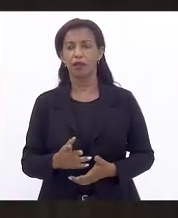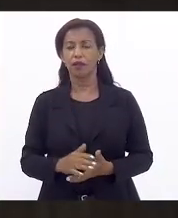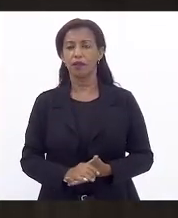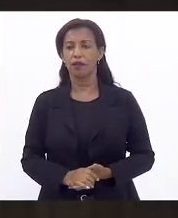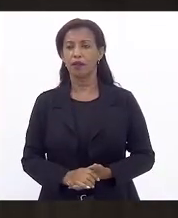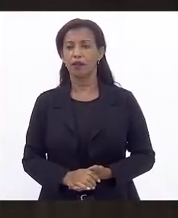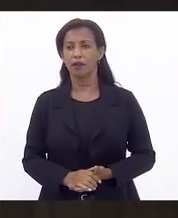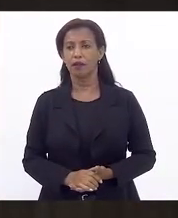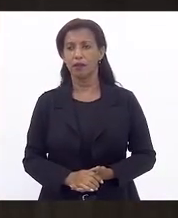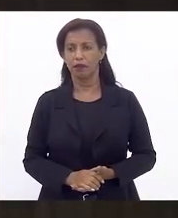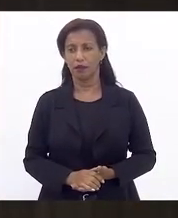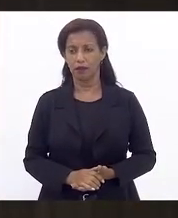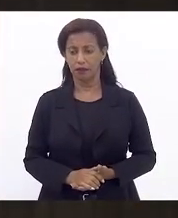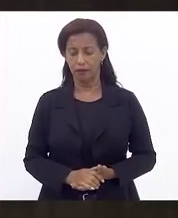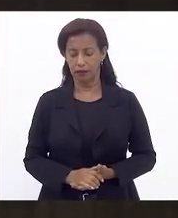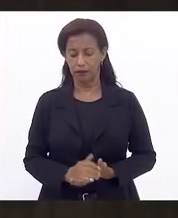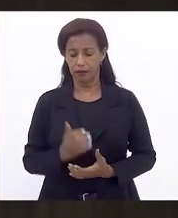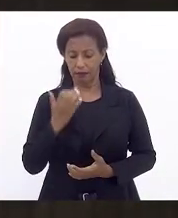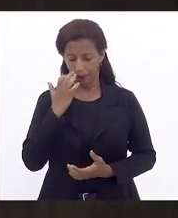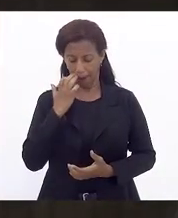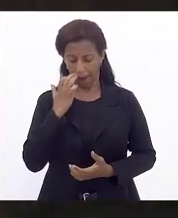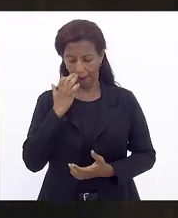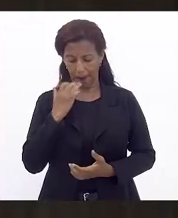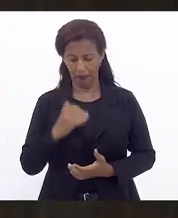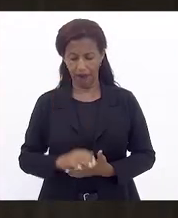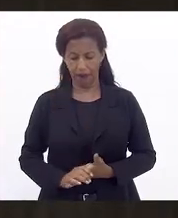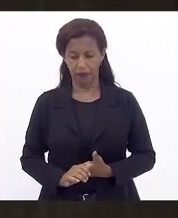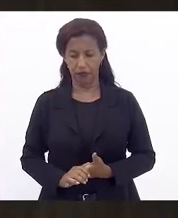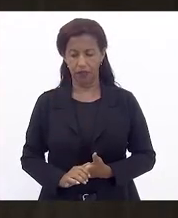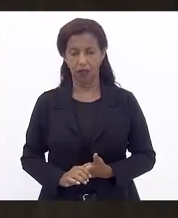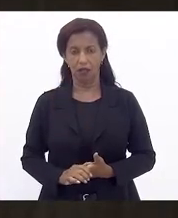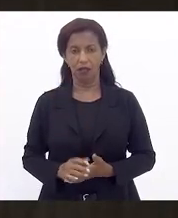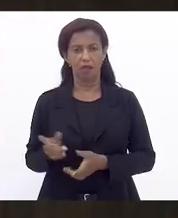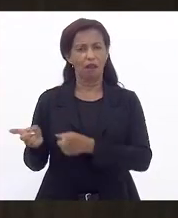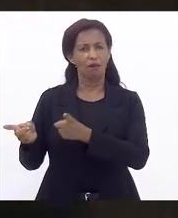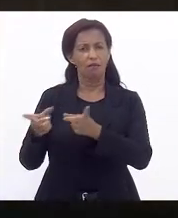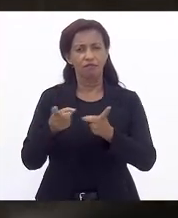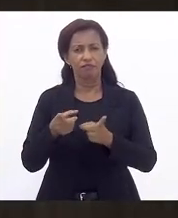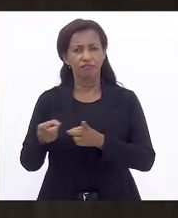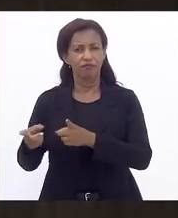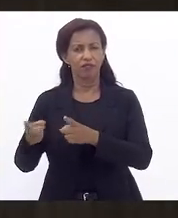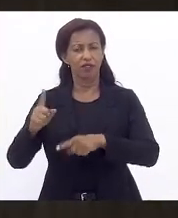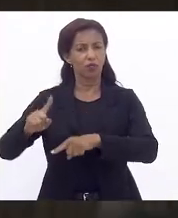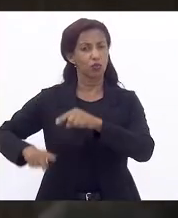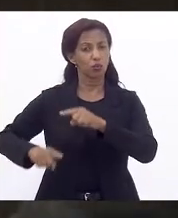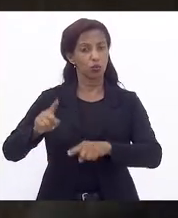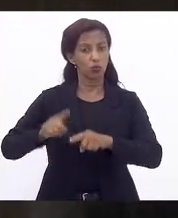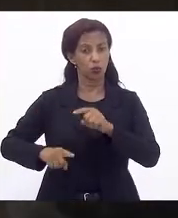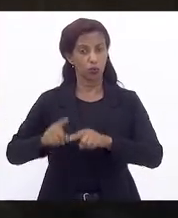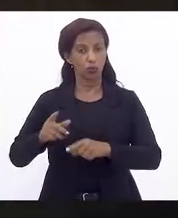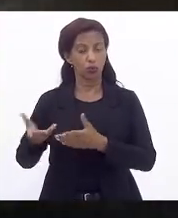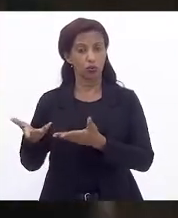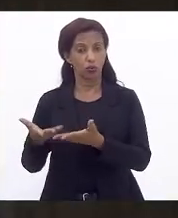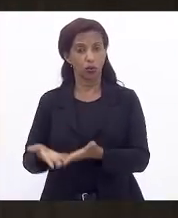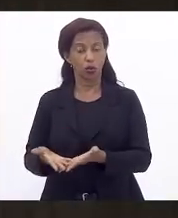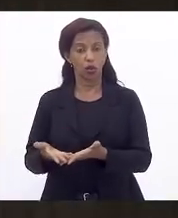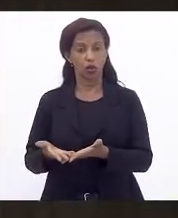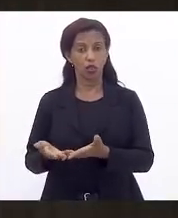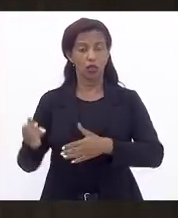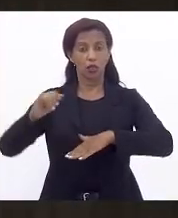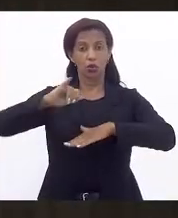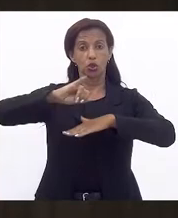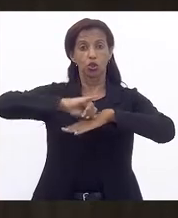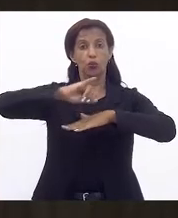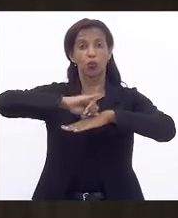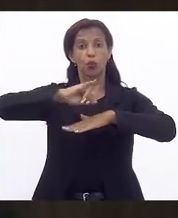circulação de mercadorias e prestação de serviços dos produtos que são expostos na